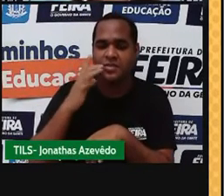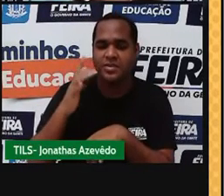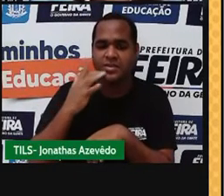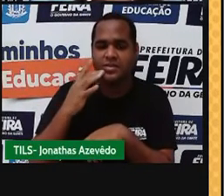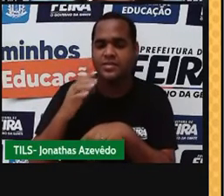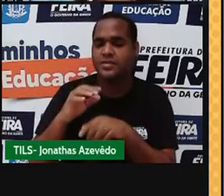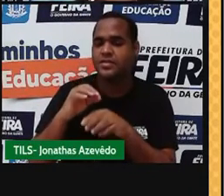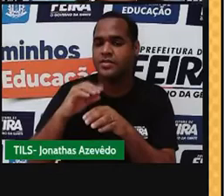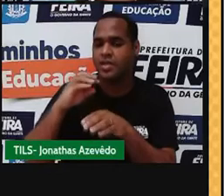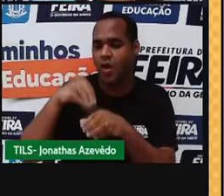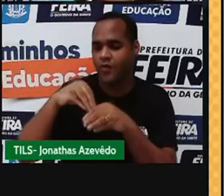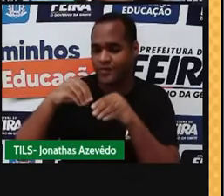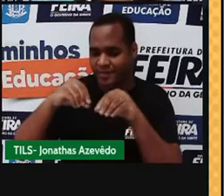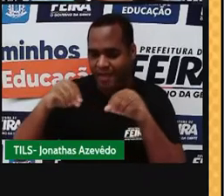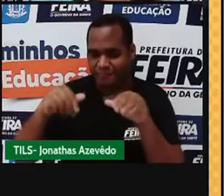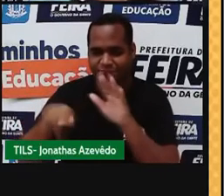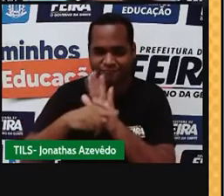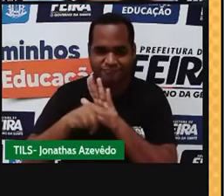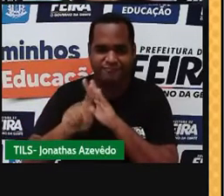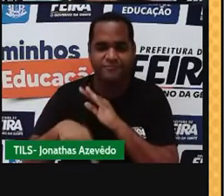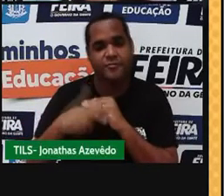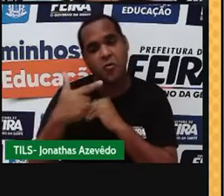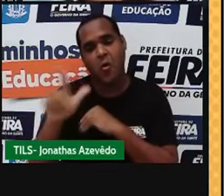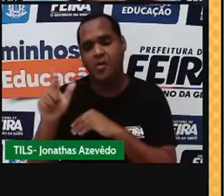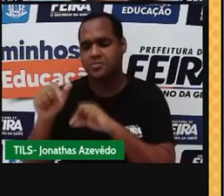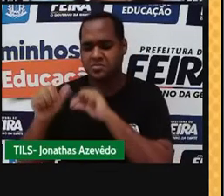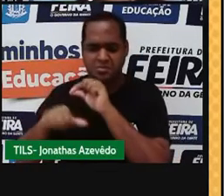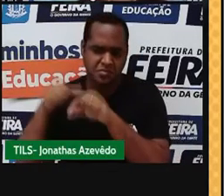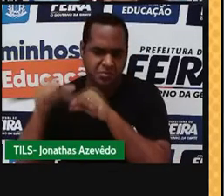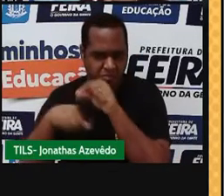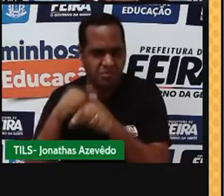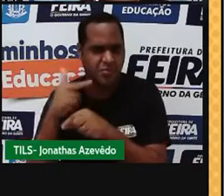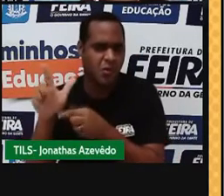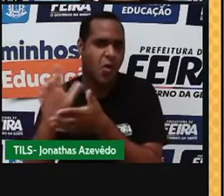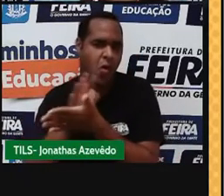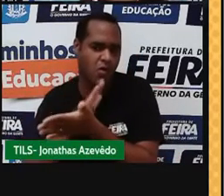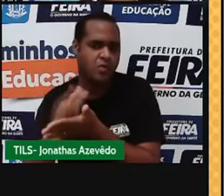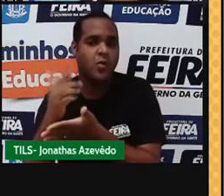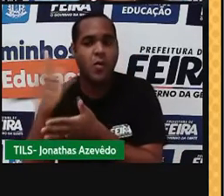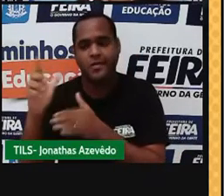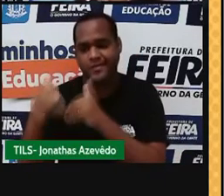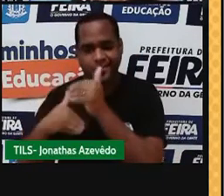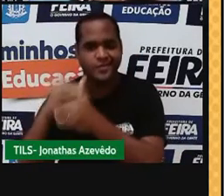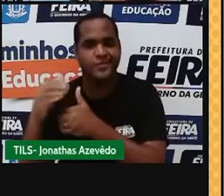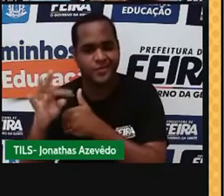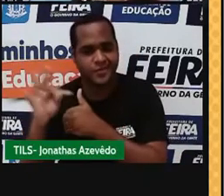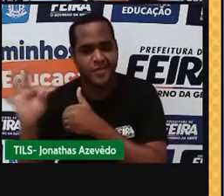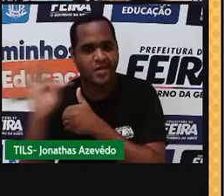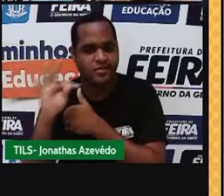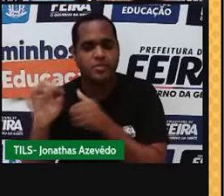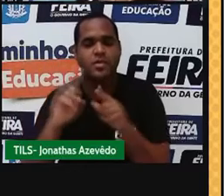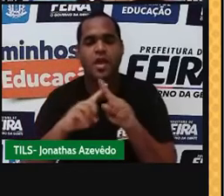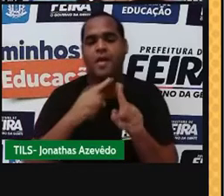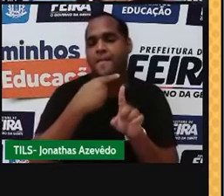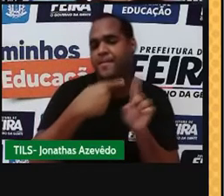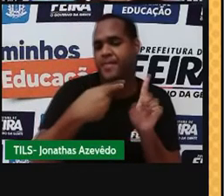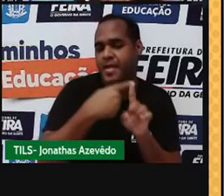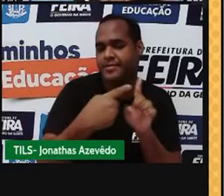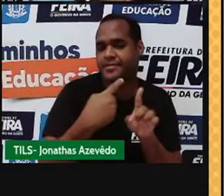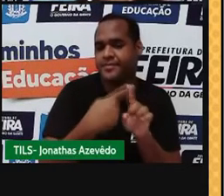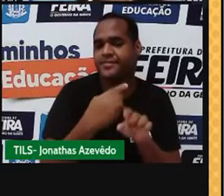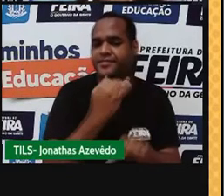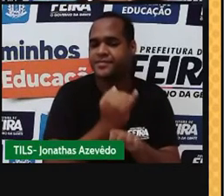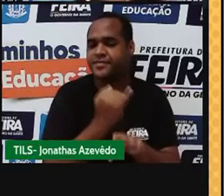metais alcalino-terrosos. Tem os metais de transição, os metais pós-transição, os semimetais, não metais